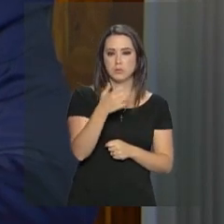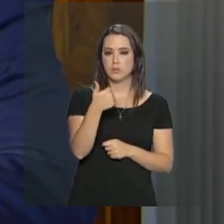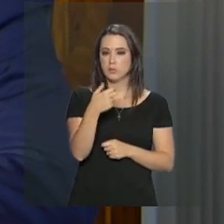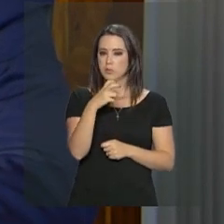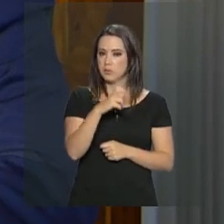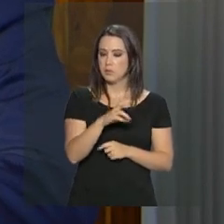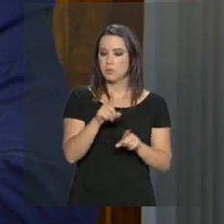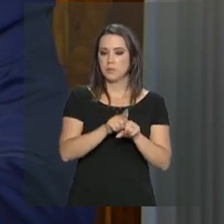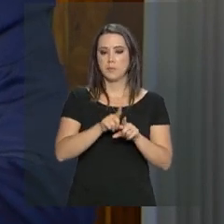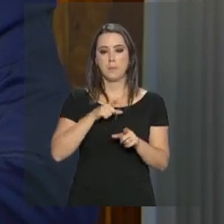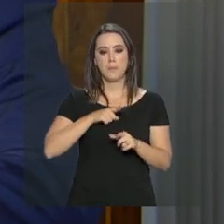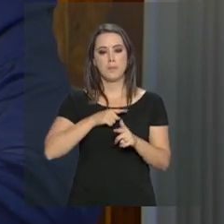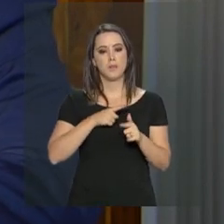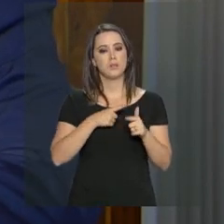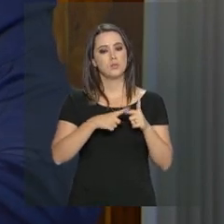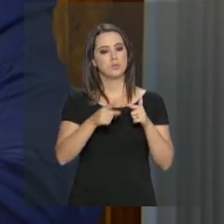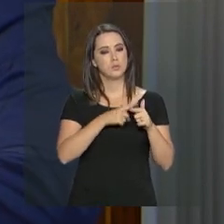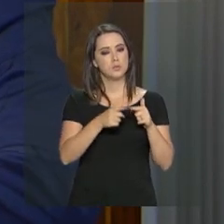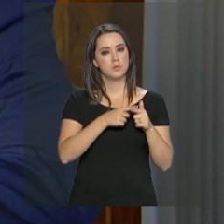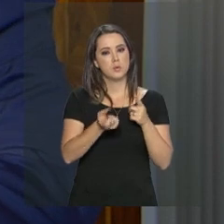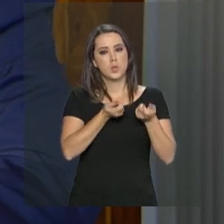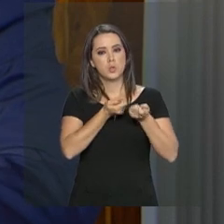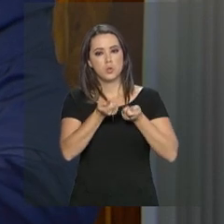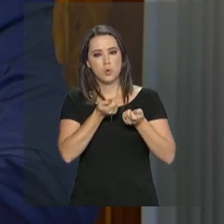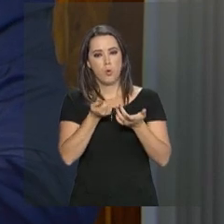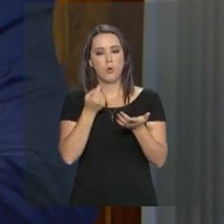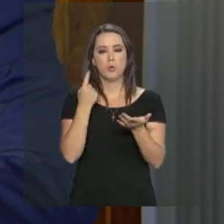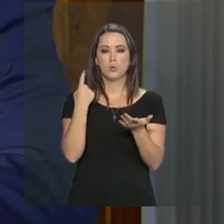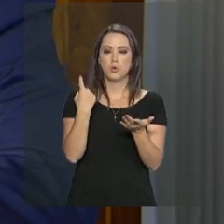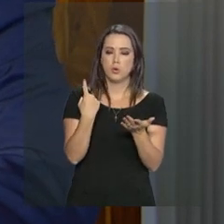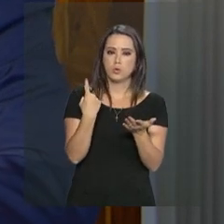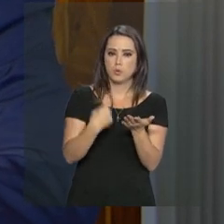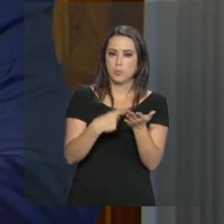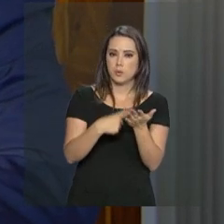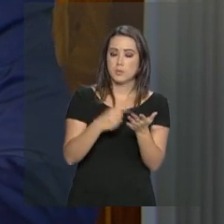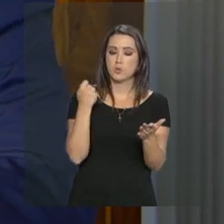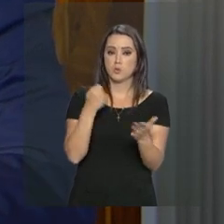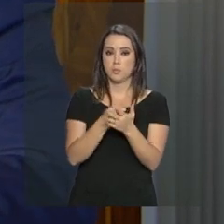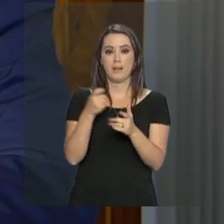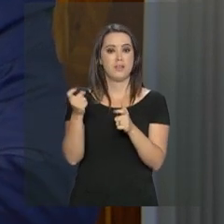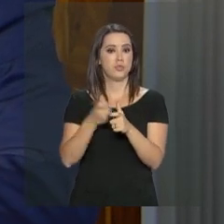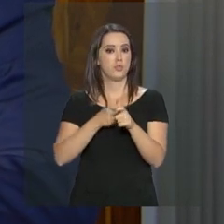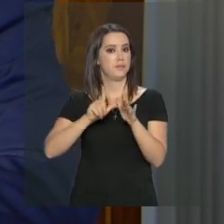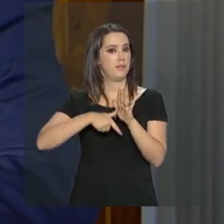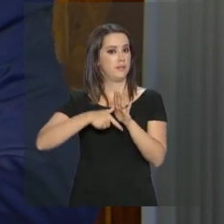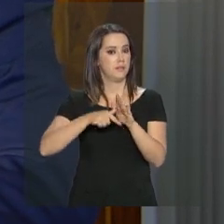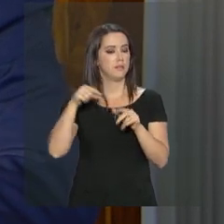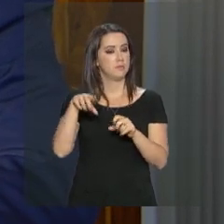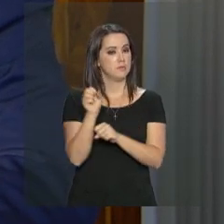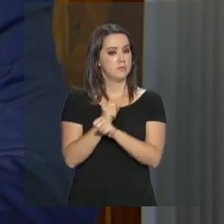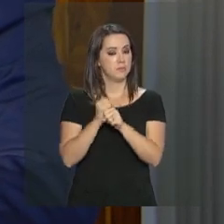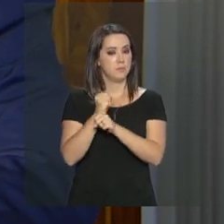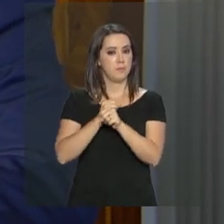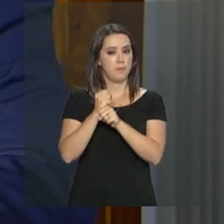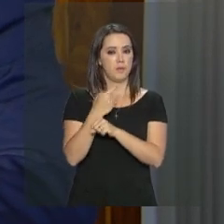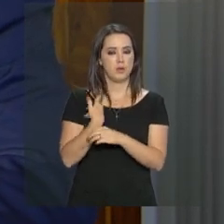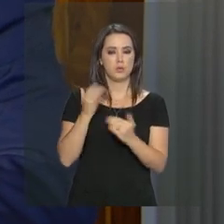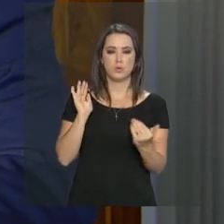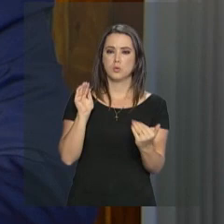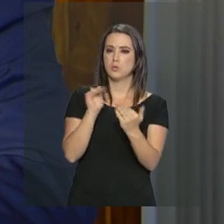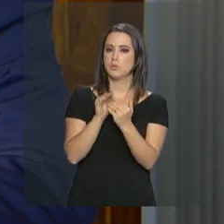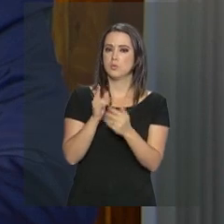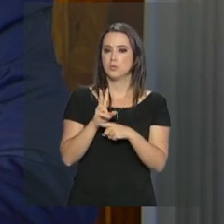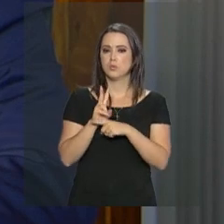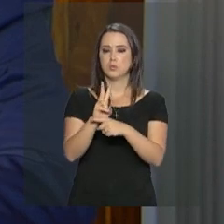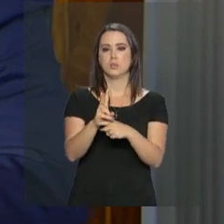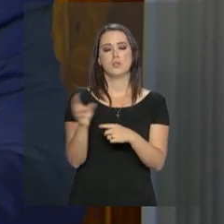2015, tinha um componente de regularização de créditos em atraso maior. Para esse ano, a gente foca mais